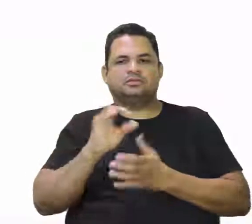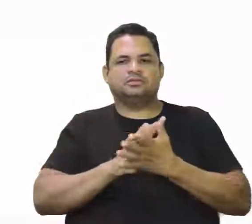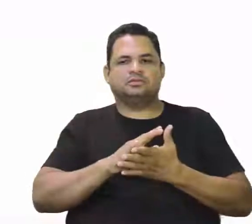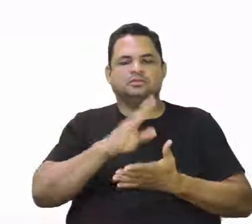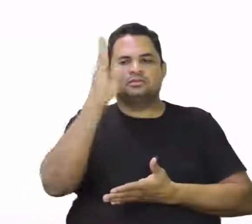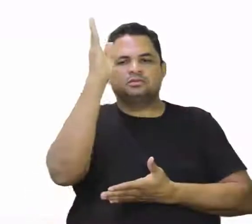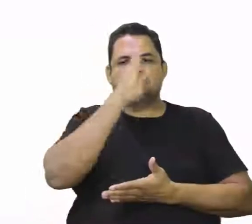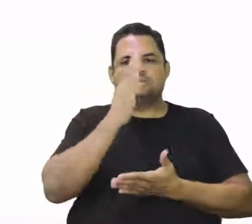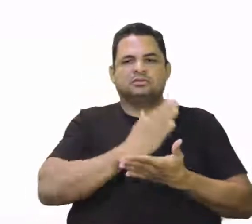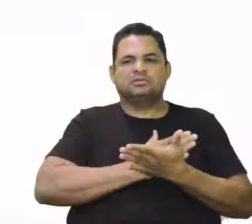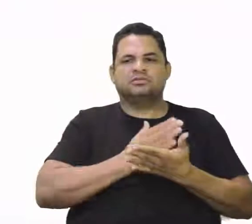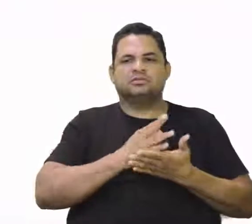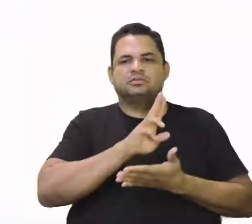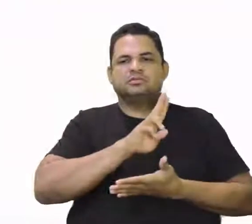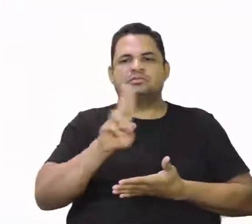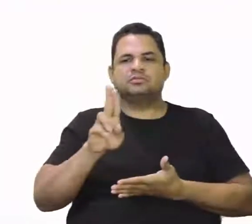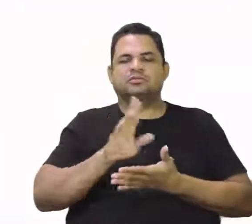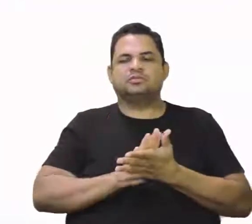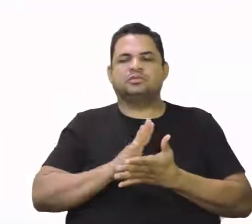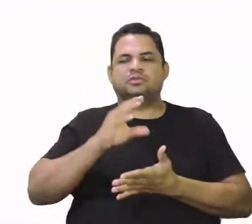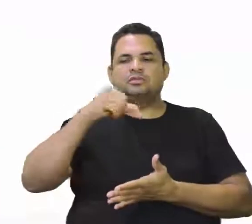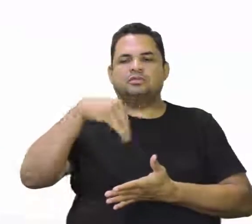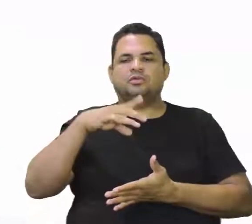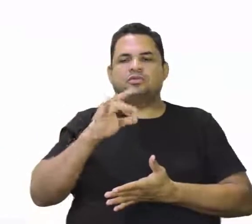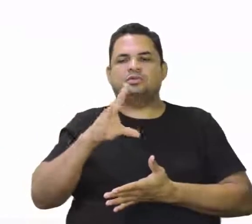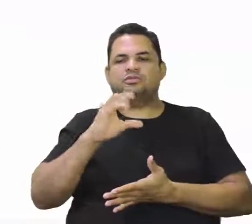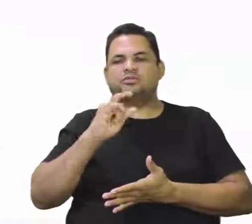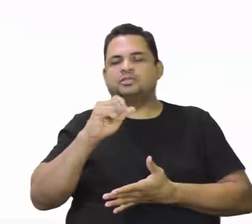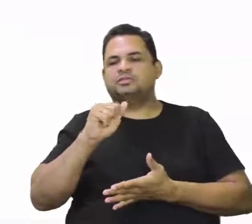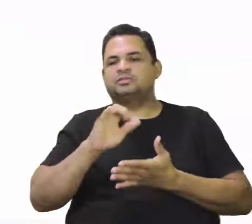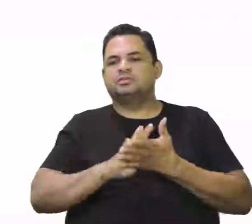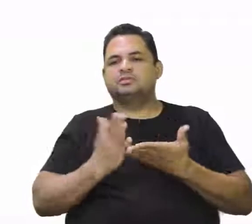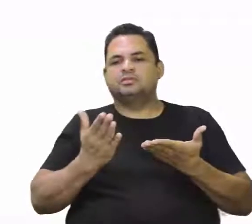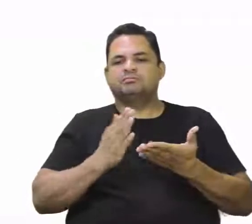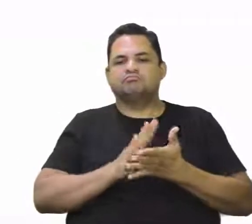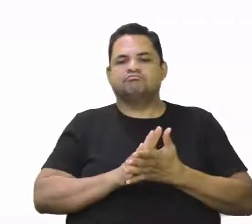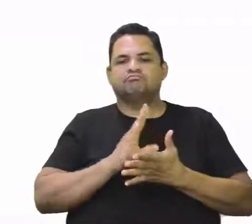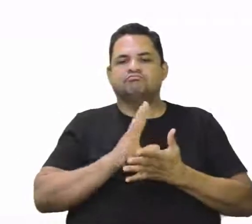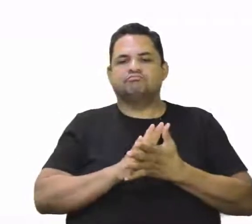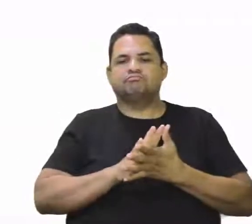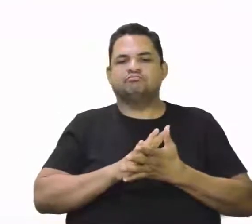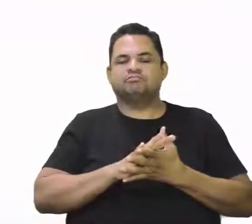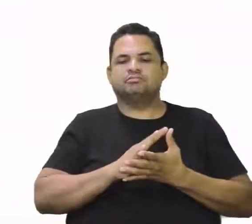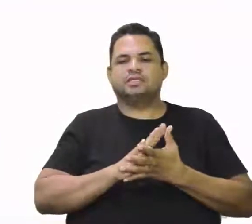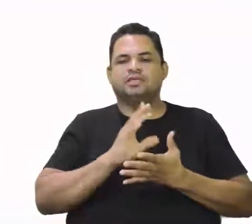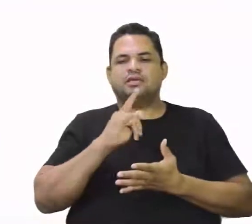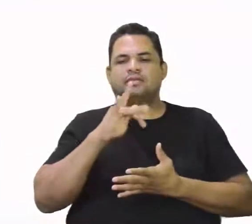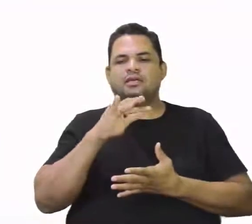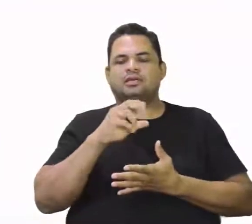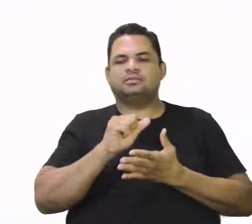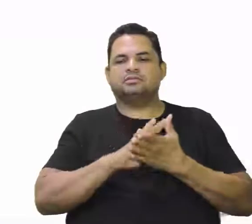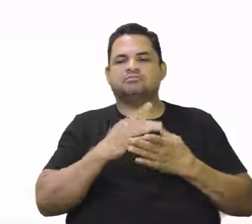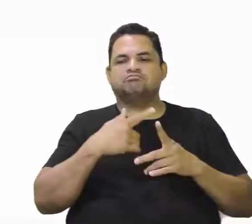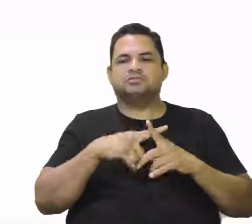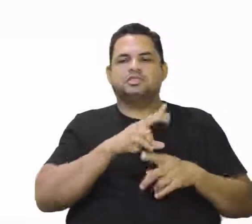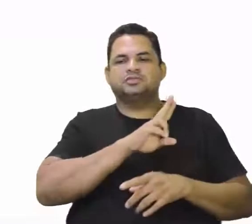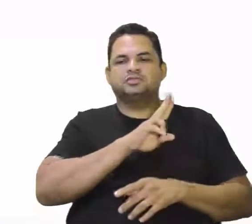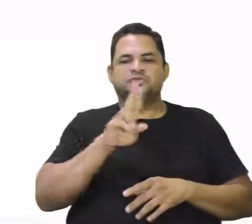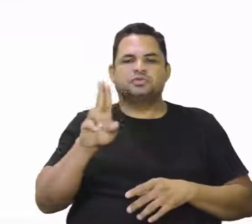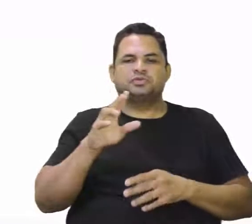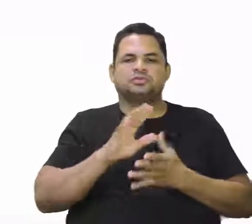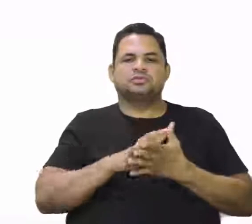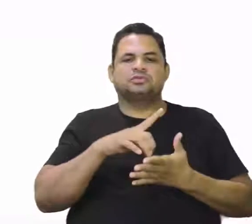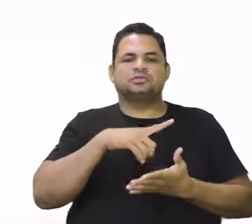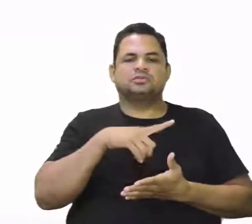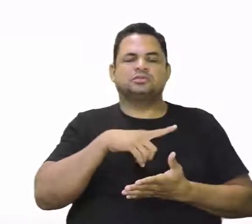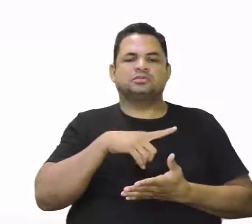inicialmente recebe o nome de Monte Pascual. Era Páscoa, então para dar essa homenagem recebe o Monte Pascual. Tem uma figura